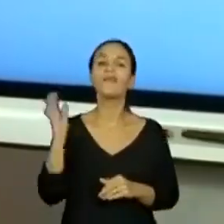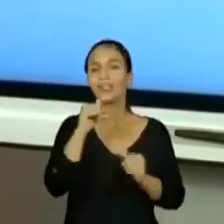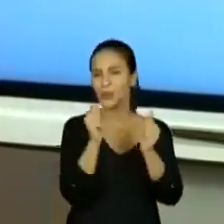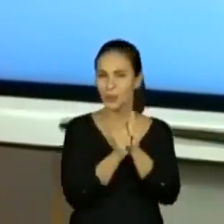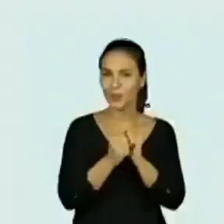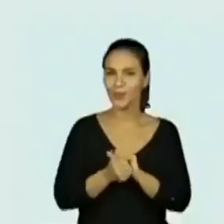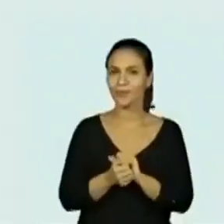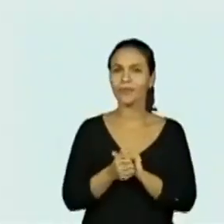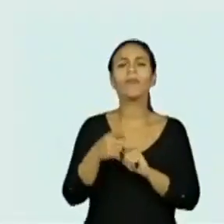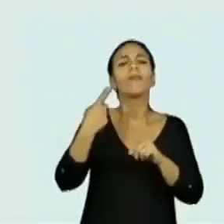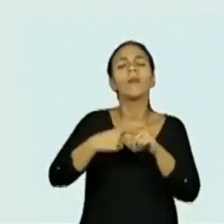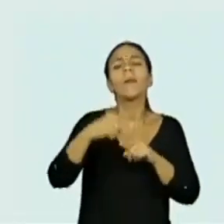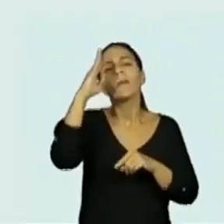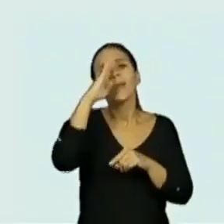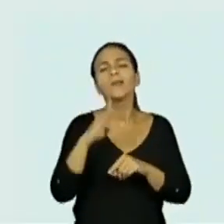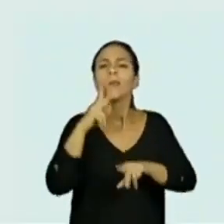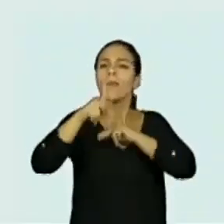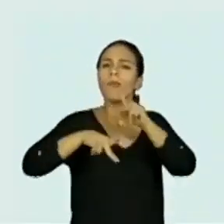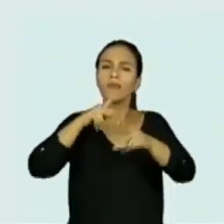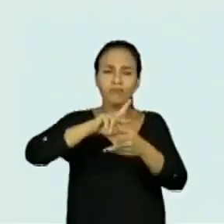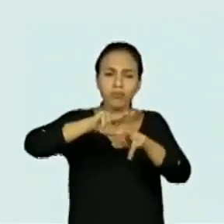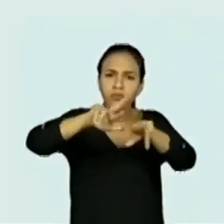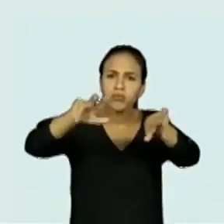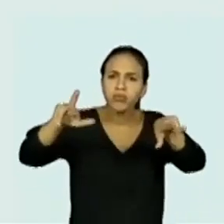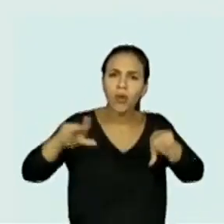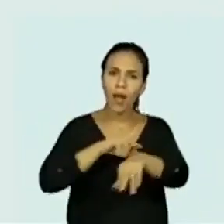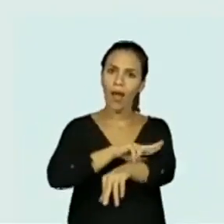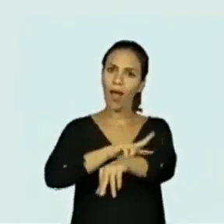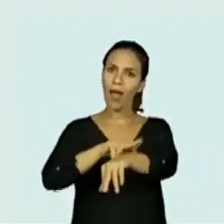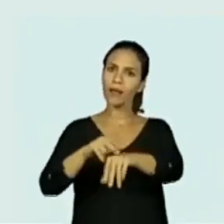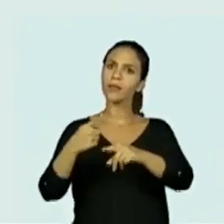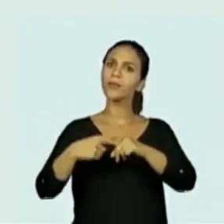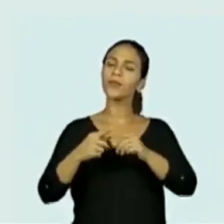Por que o Brasil apresenta uma grande miscigenação? Vamos lá.